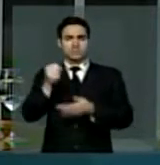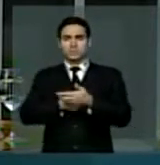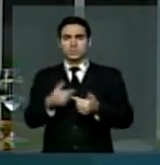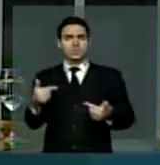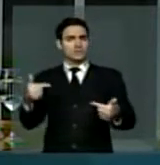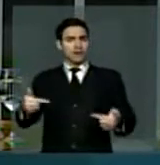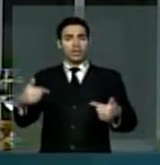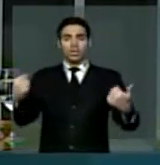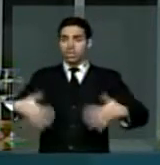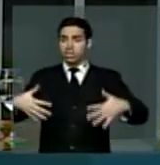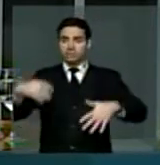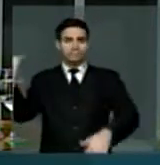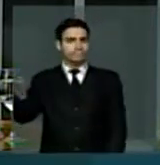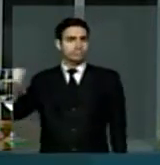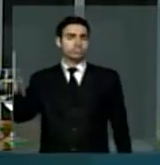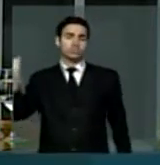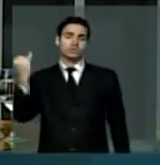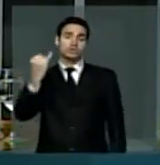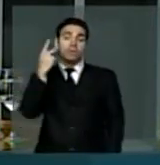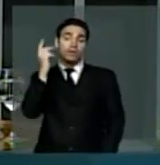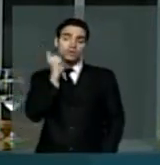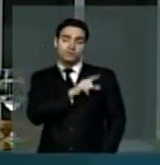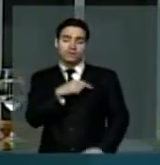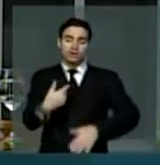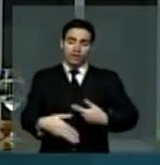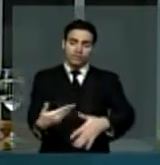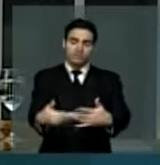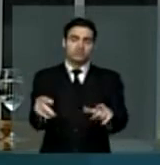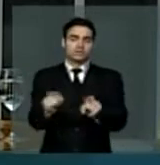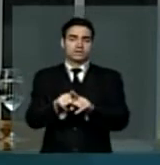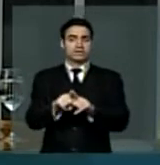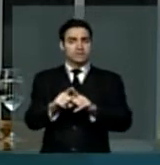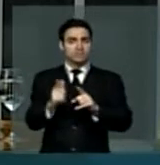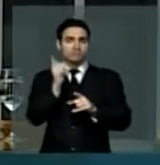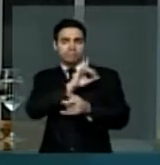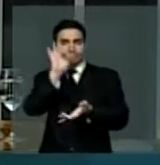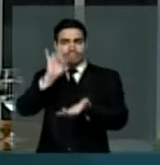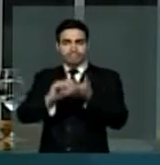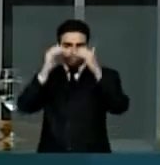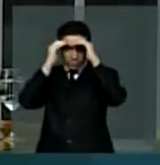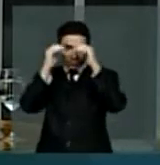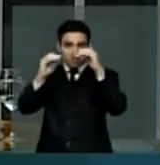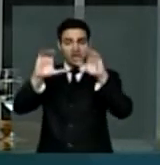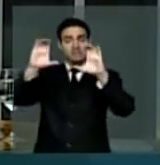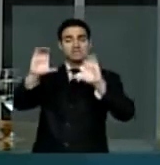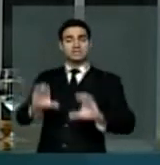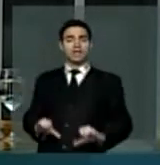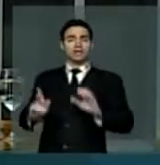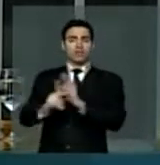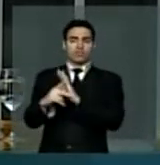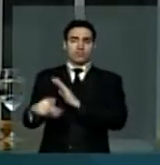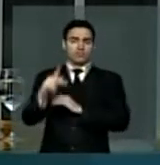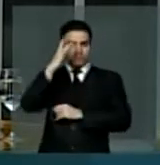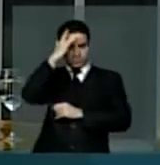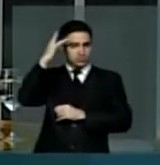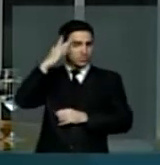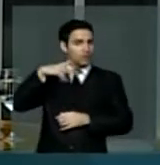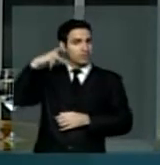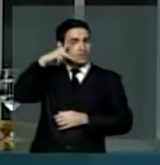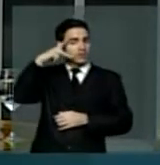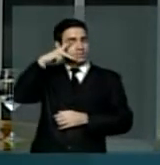caras, as lutas para fazer avançar a cidadania das paraibanas e paraibanos.